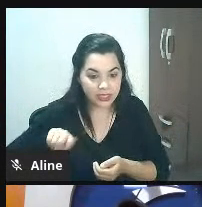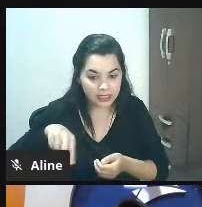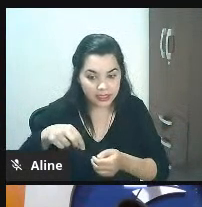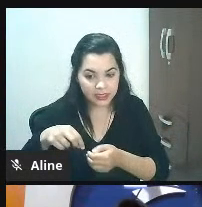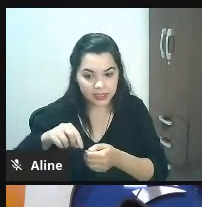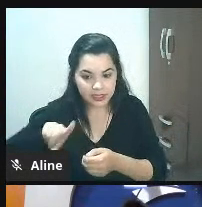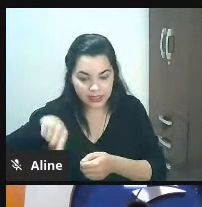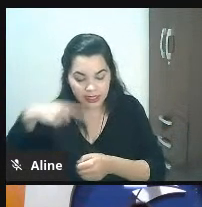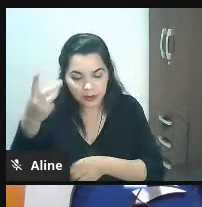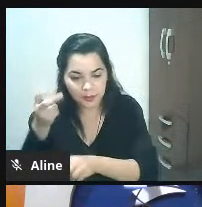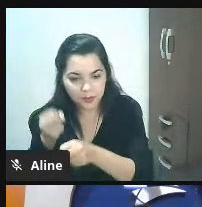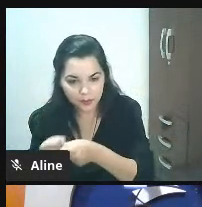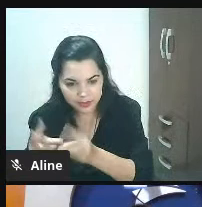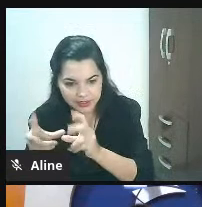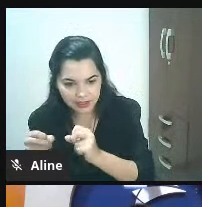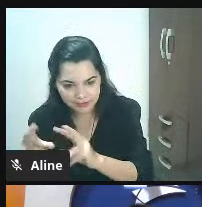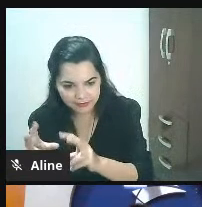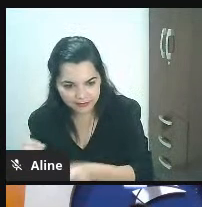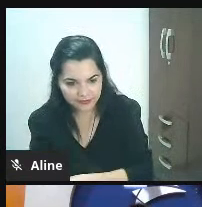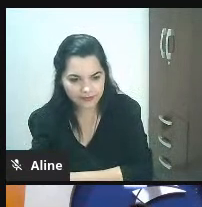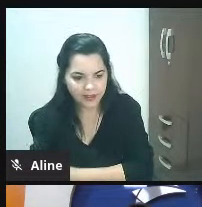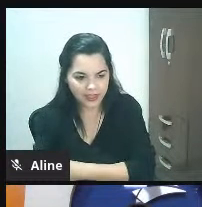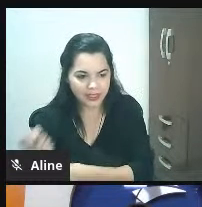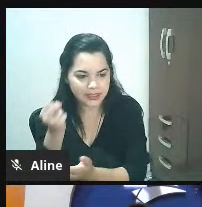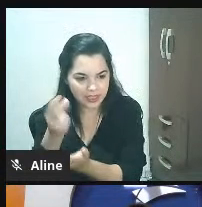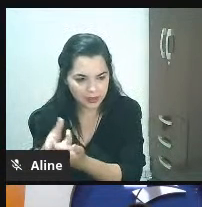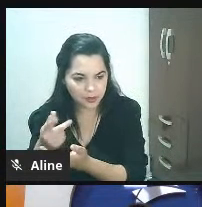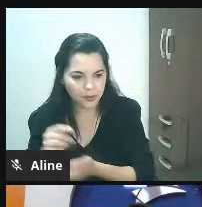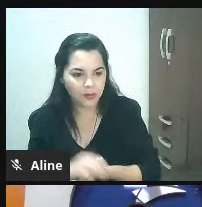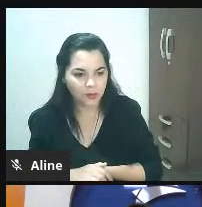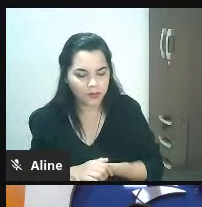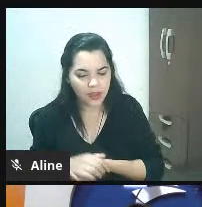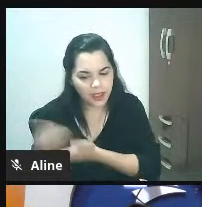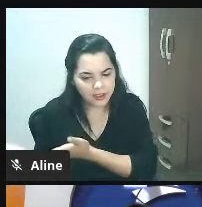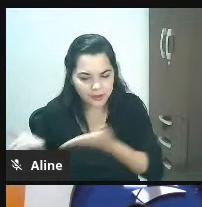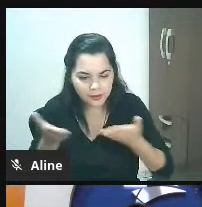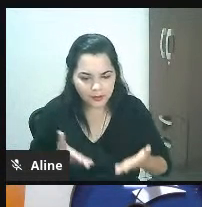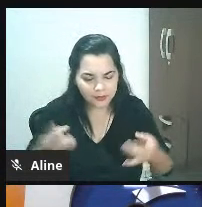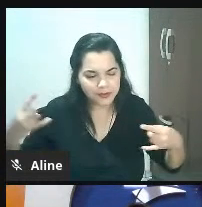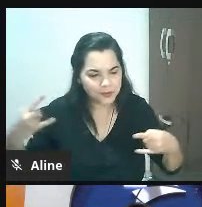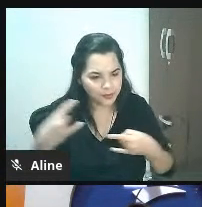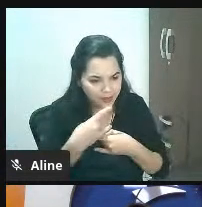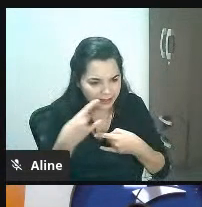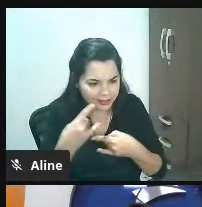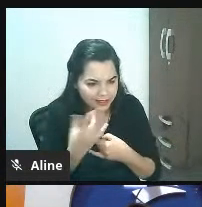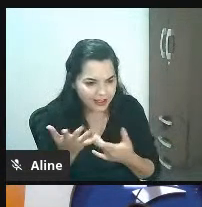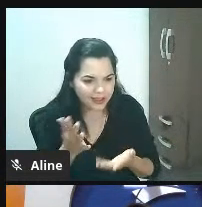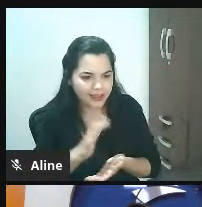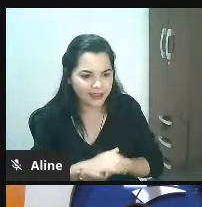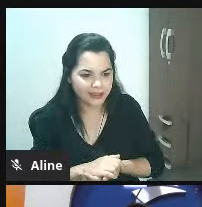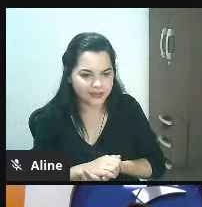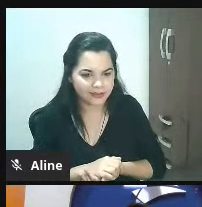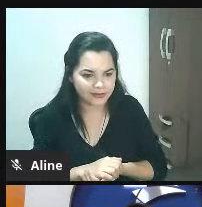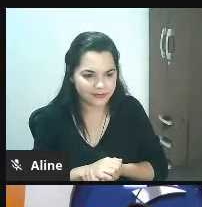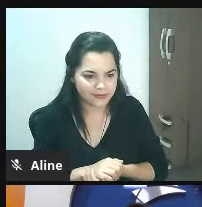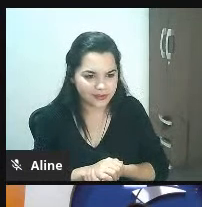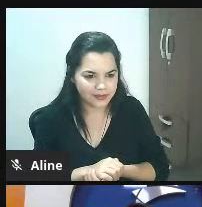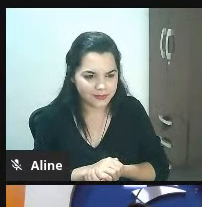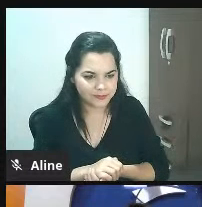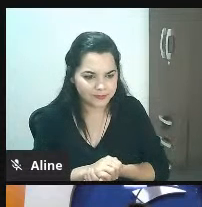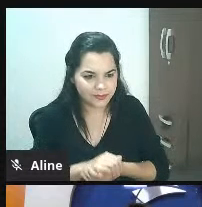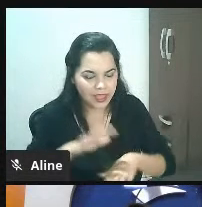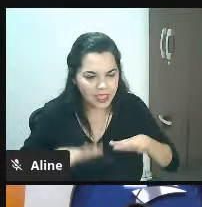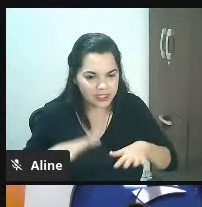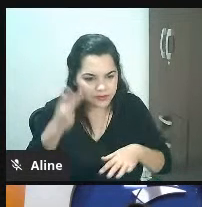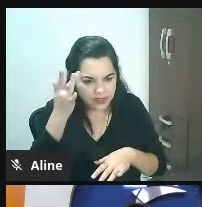continuando oferta e conteúdo sobre os produtos convida para uma live para um evento digital para quem não sabe só para vocês saberem essa